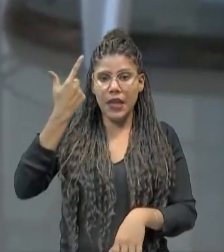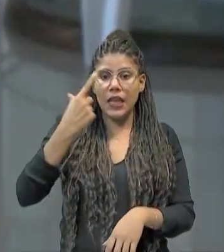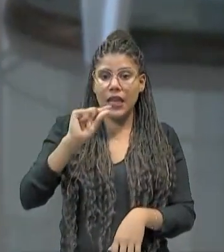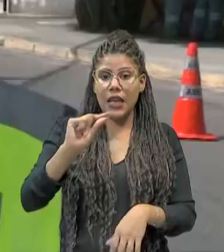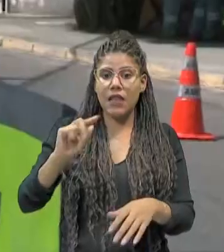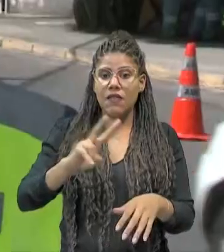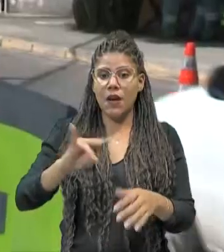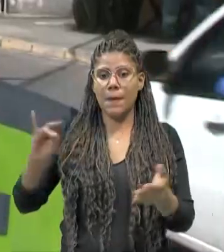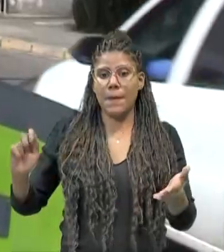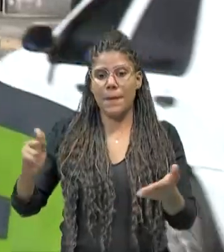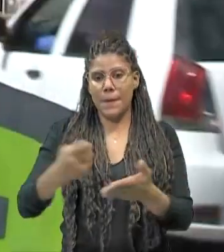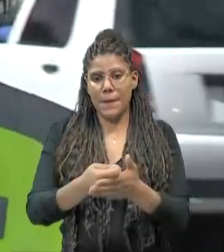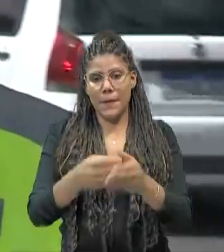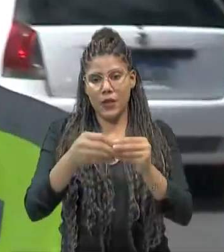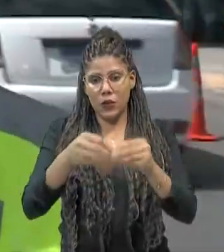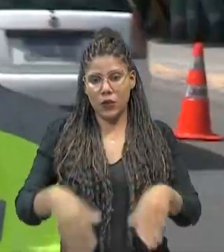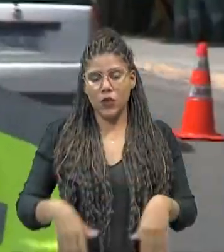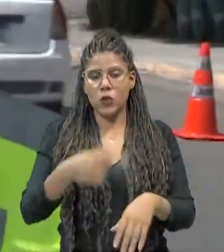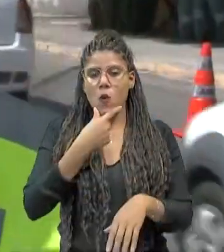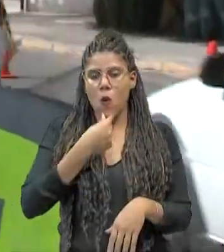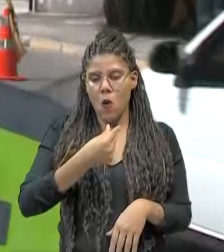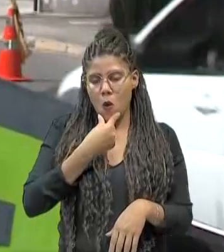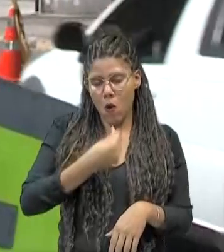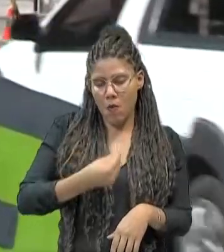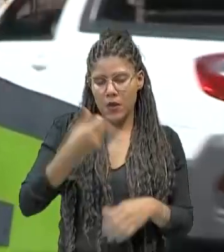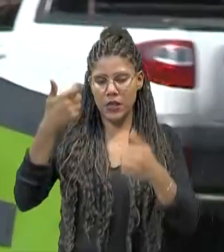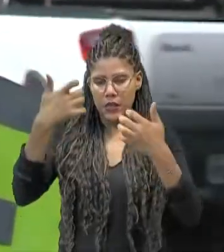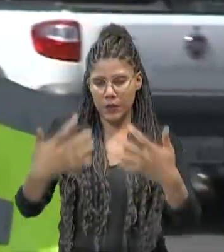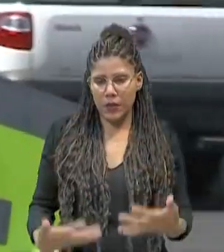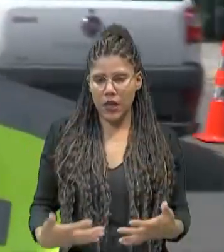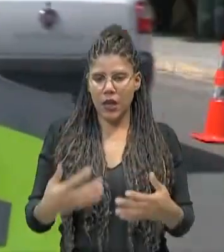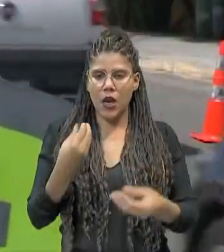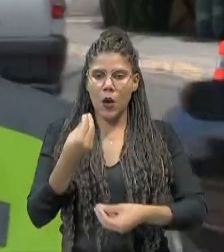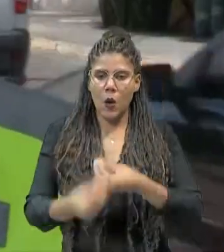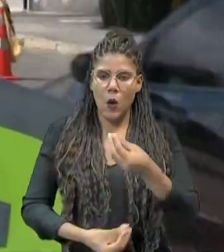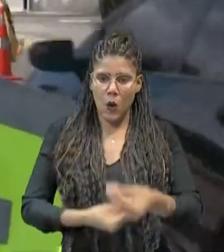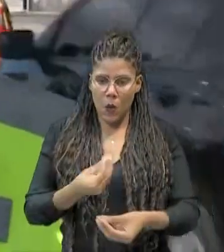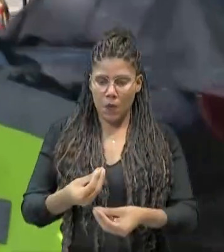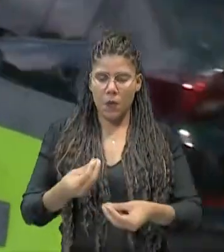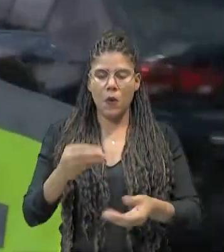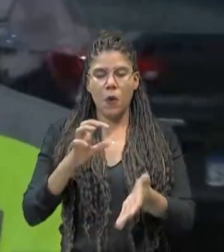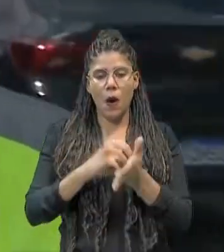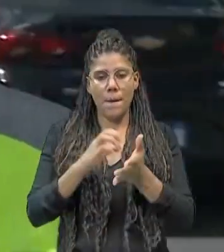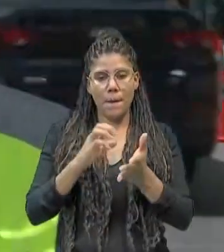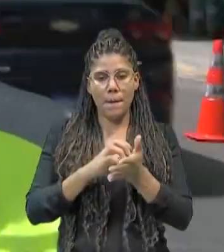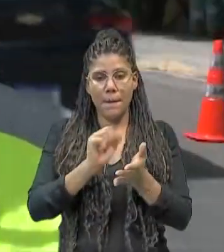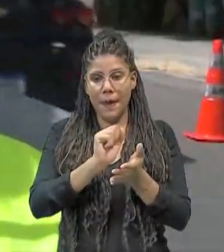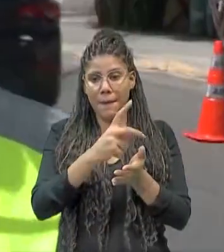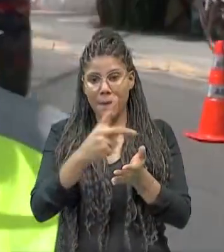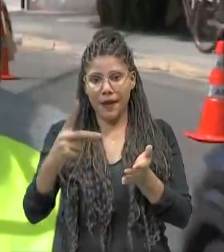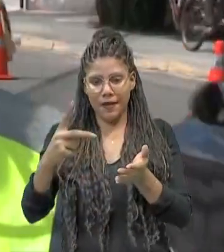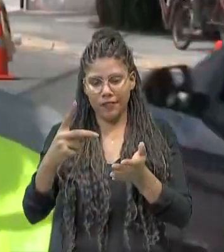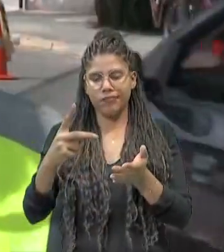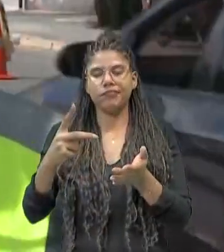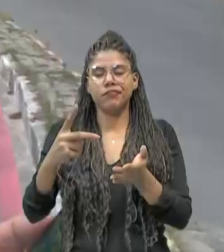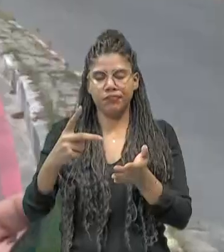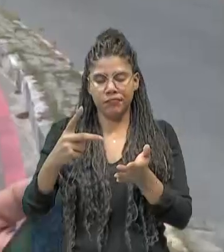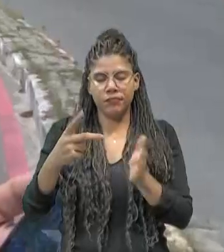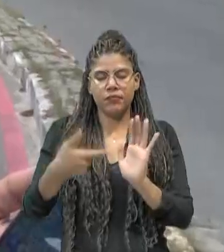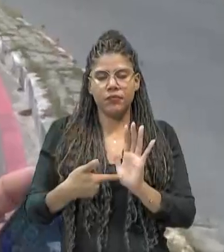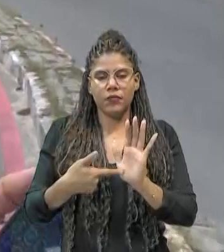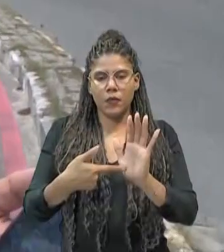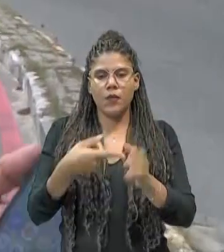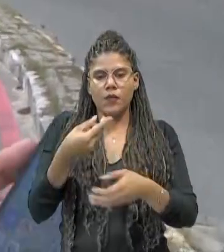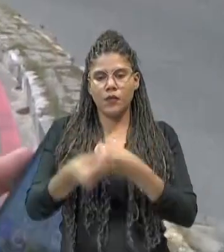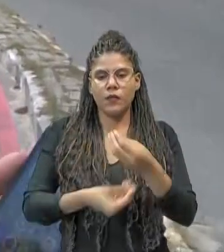prejuízos. Este assessor do órgão explica as funções do aplicativo e aponta os benefícios para quem usa. Ele